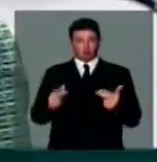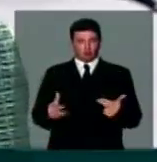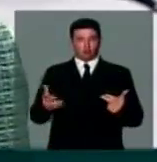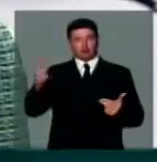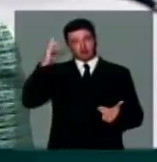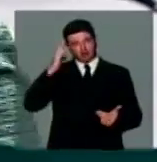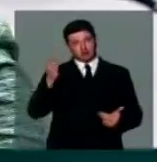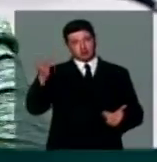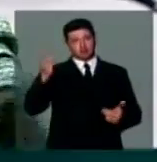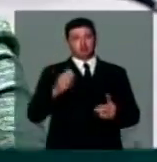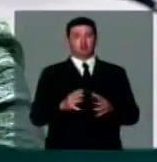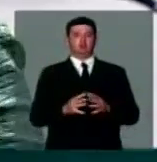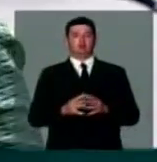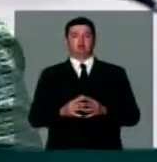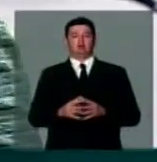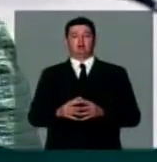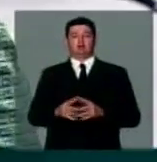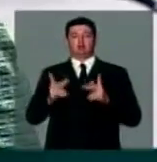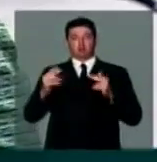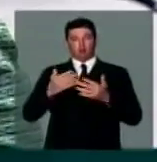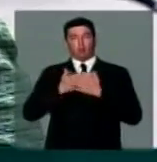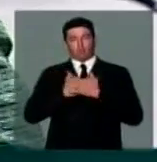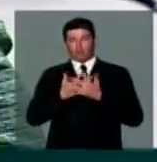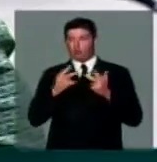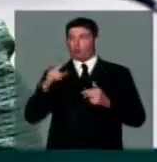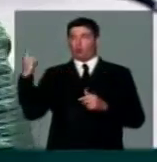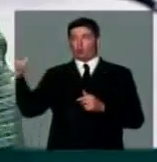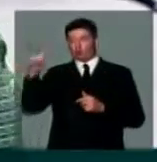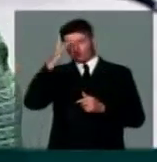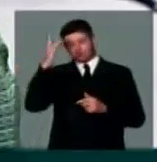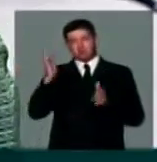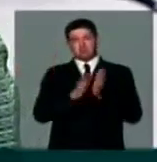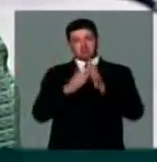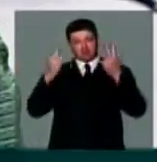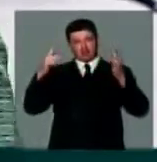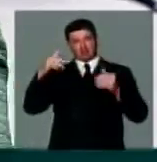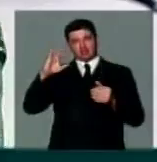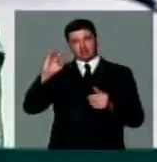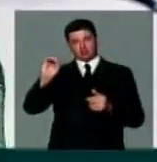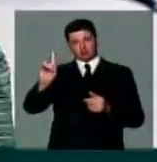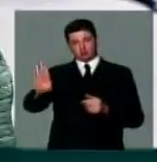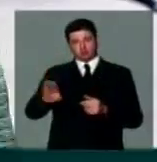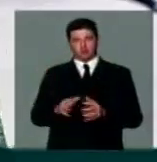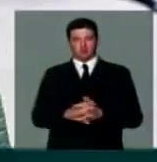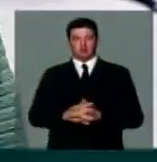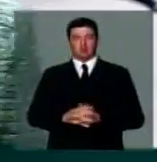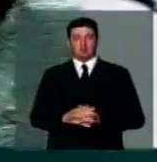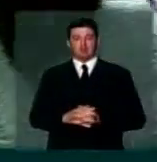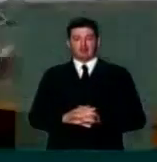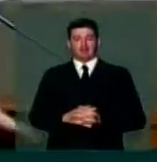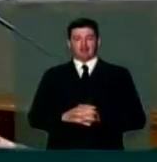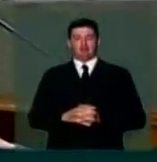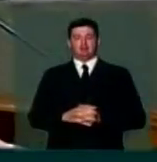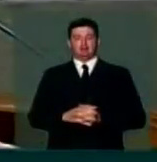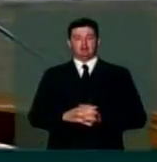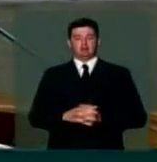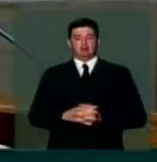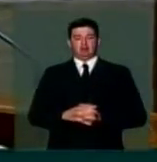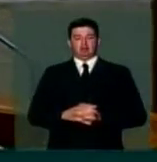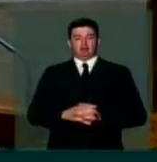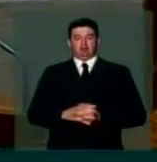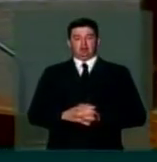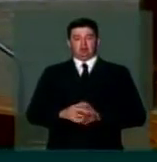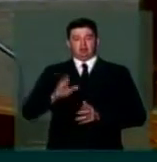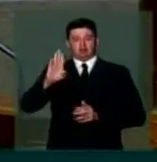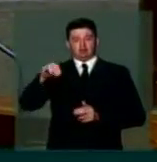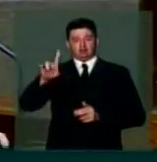de vossa excelência, o meu caso e de tantos outros. Parabenizo o PCdoB e vossa excelência. Deputada